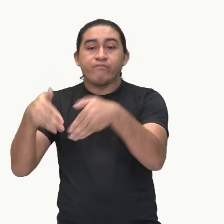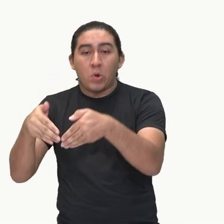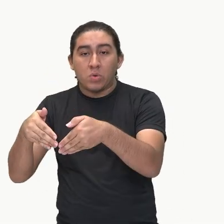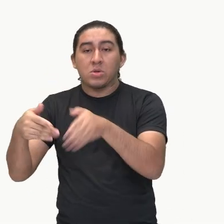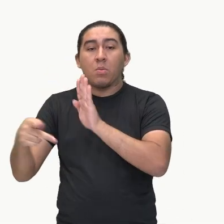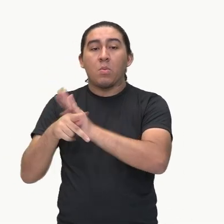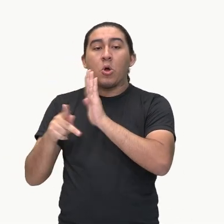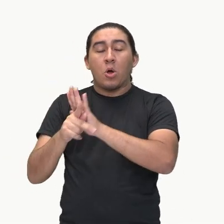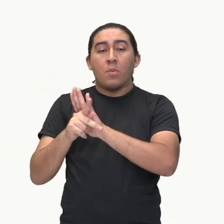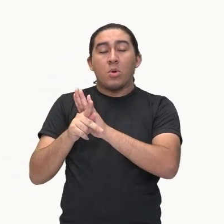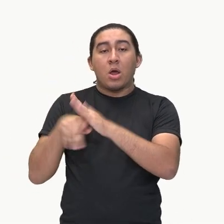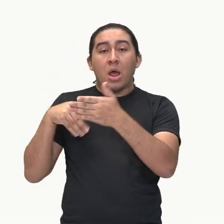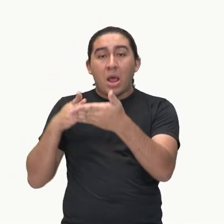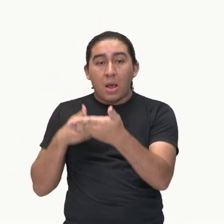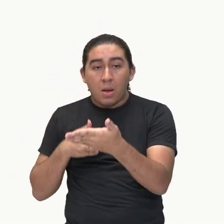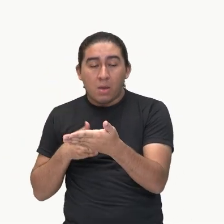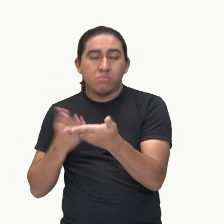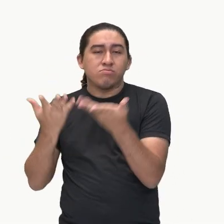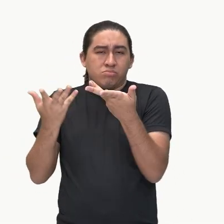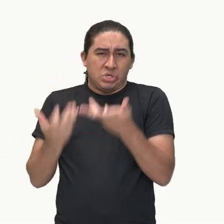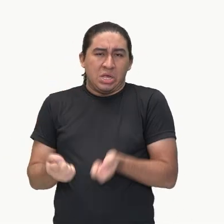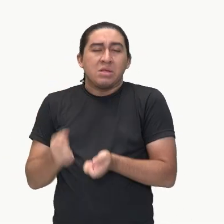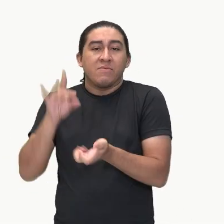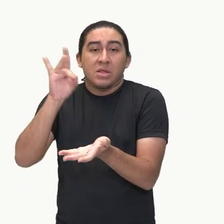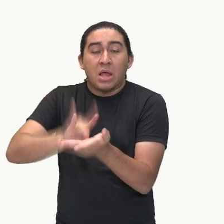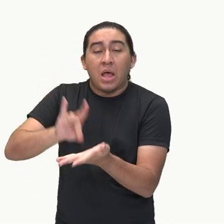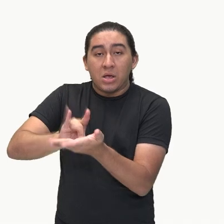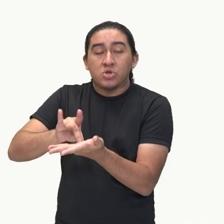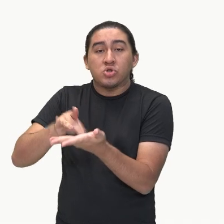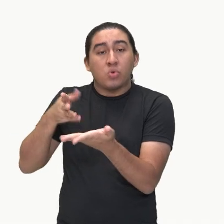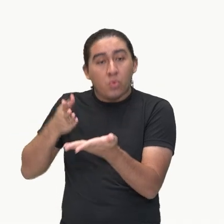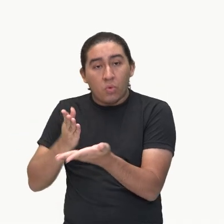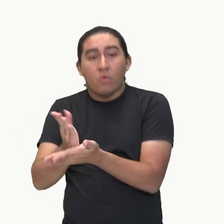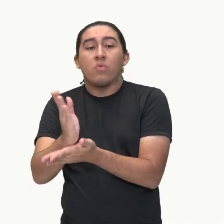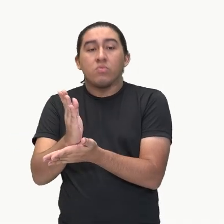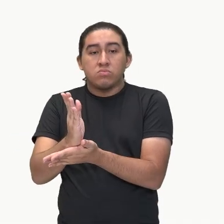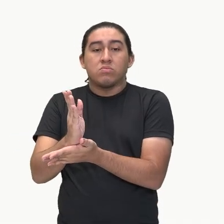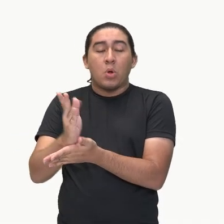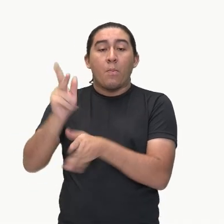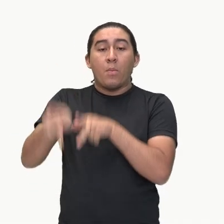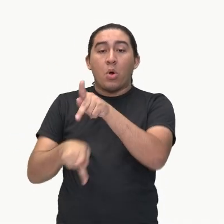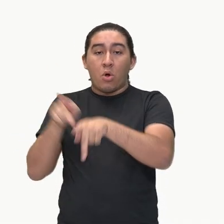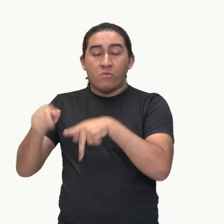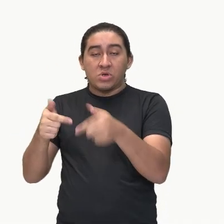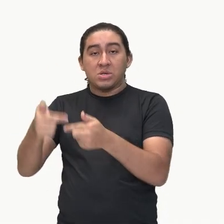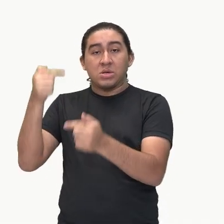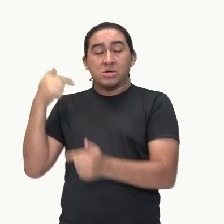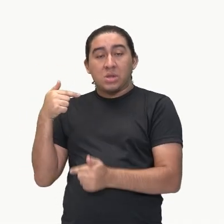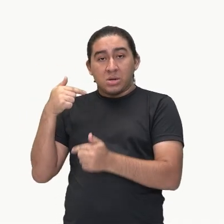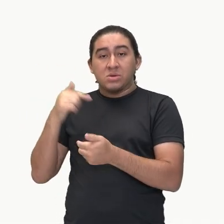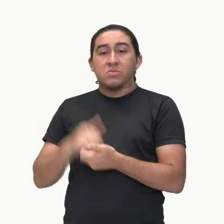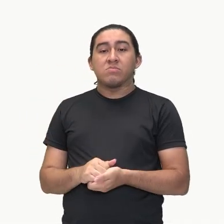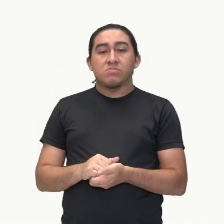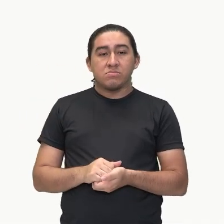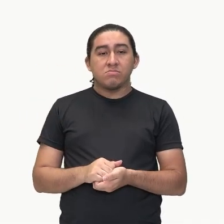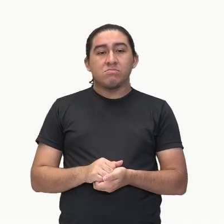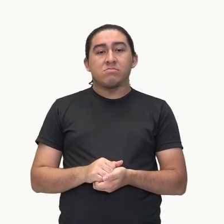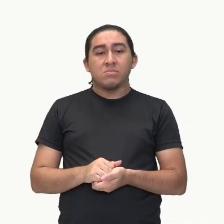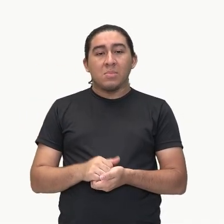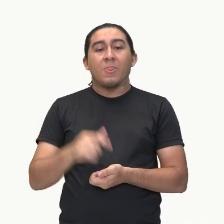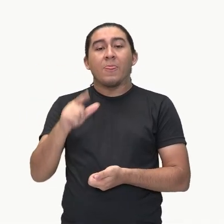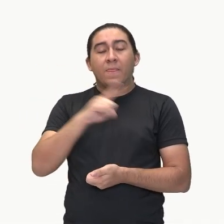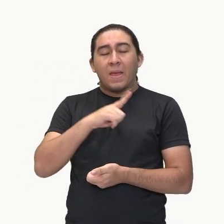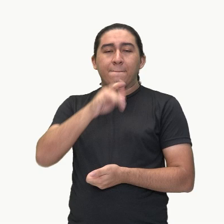reconhecimento oficial de povos ancestrais negligenciados como extrativistas e